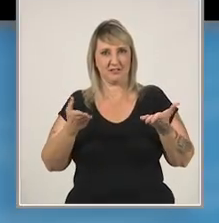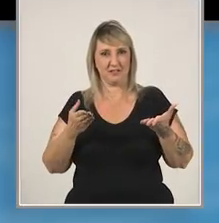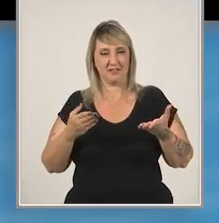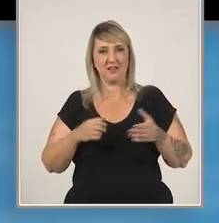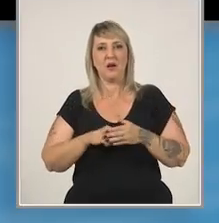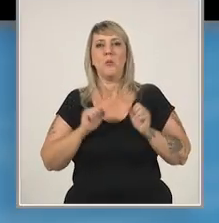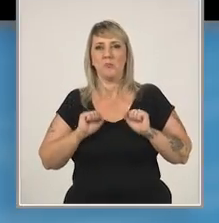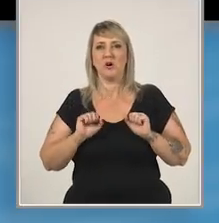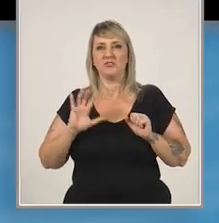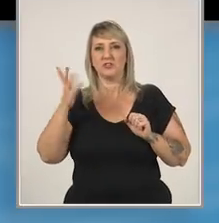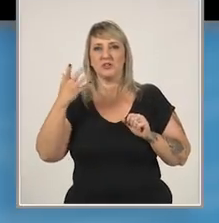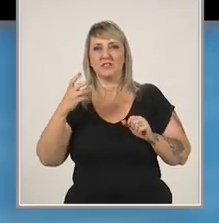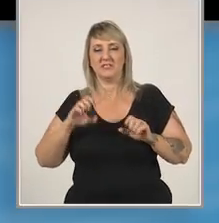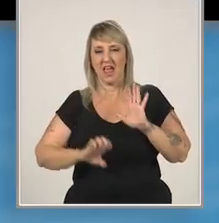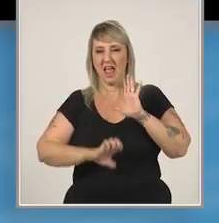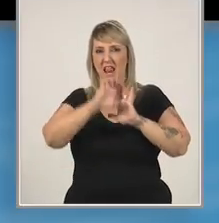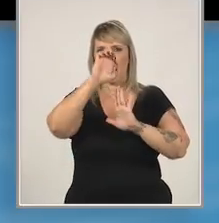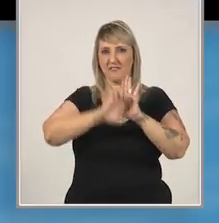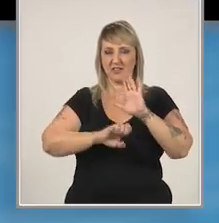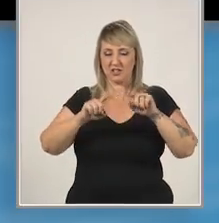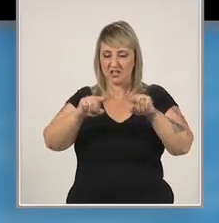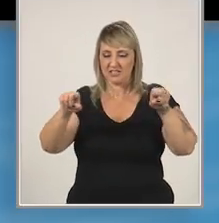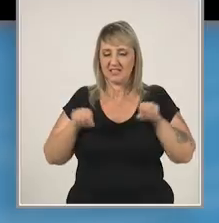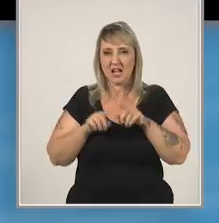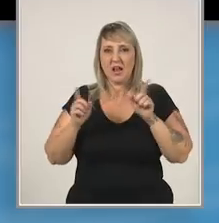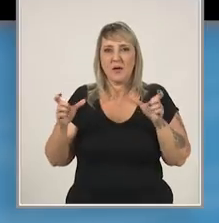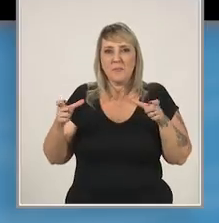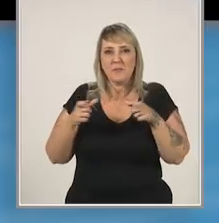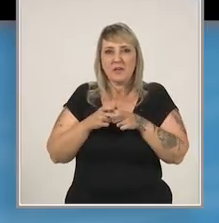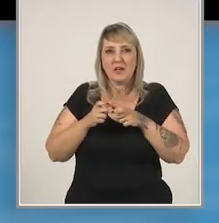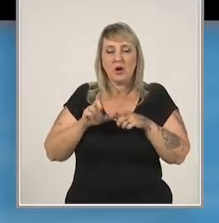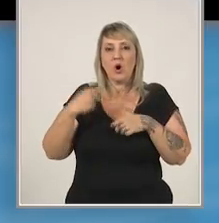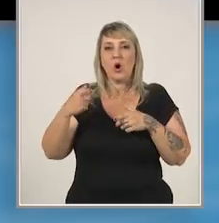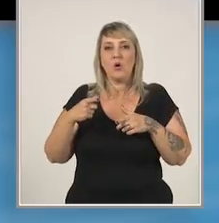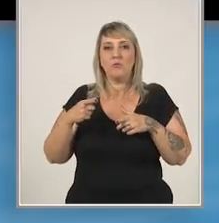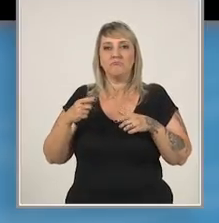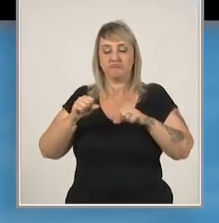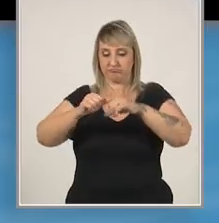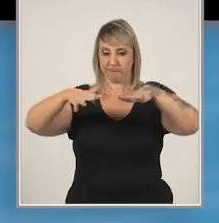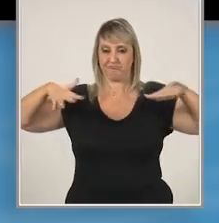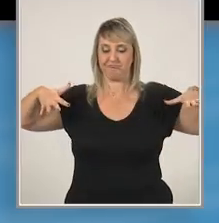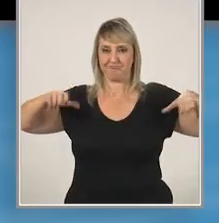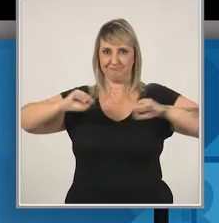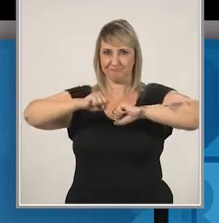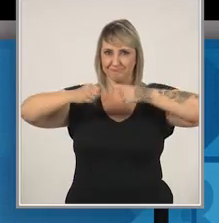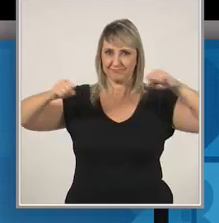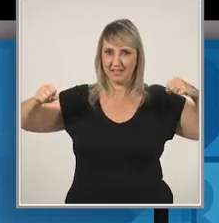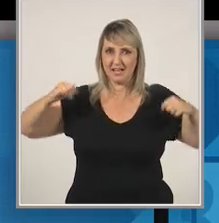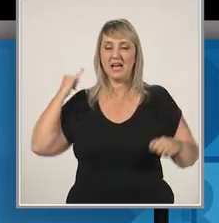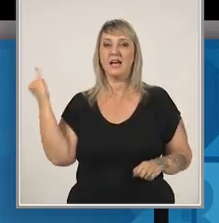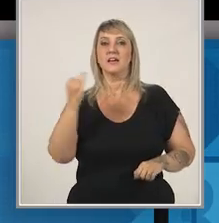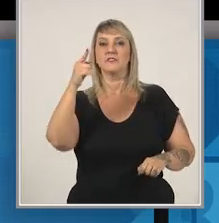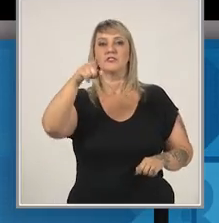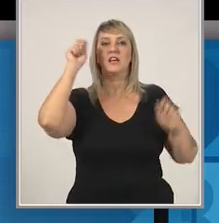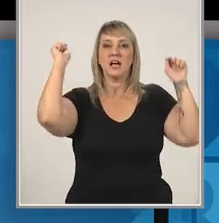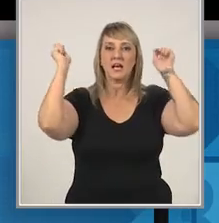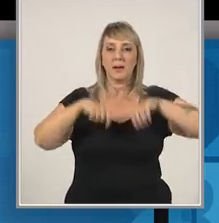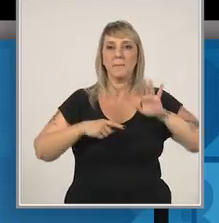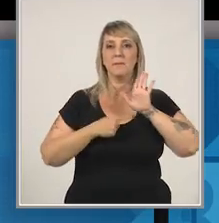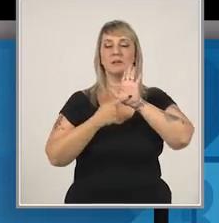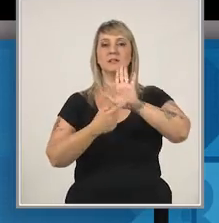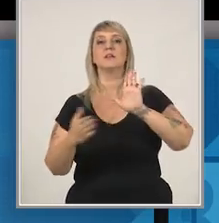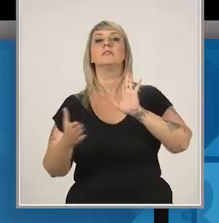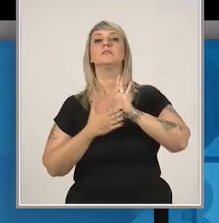isso, o pitch pode acontecer em elevadores, salas individuais ou até em grandes auditórios. O importante é que você seja